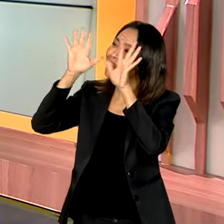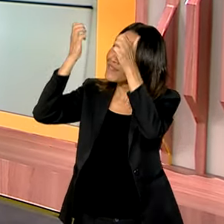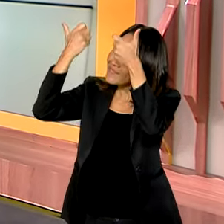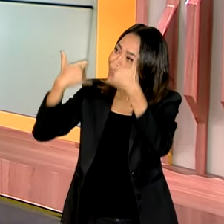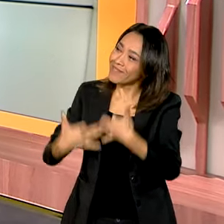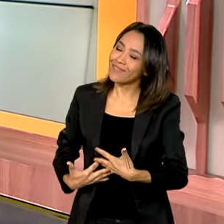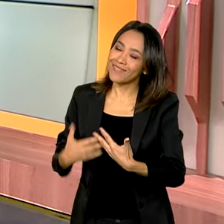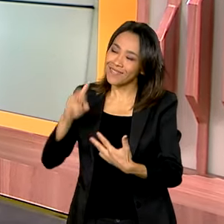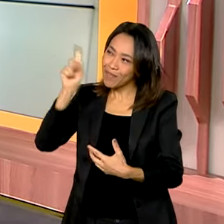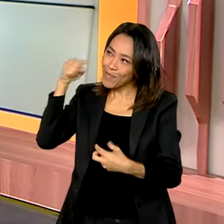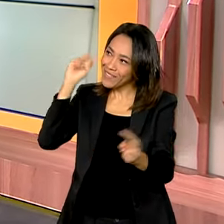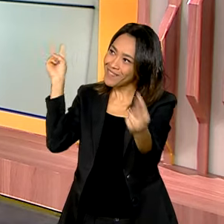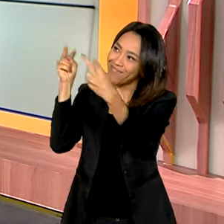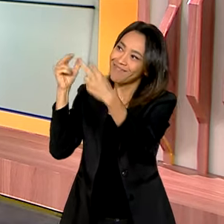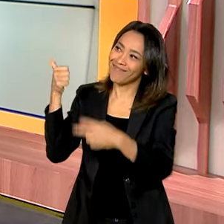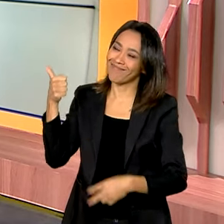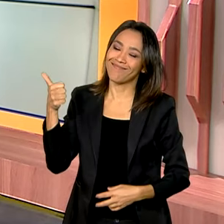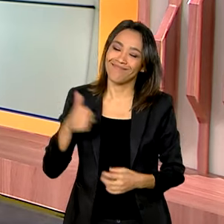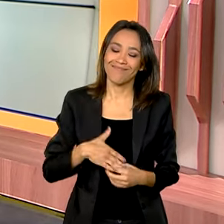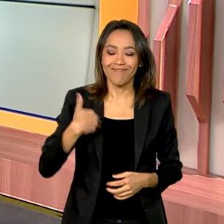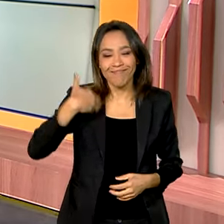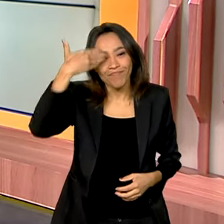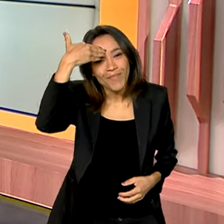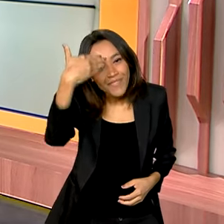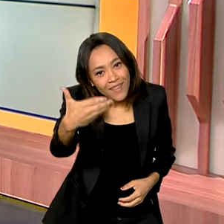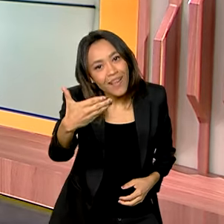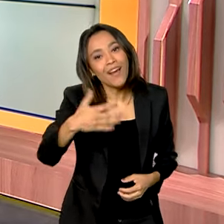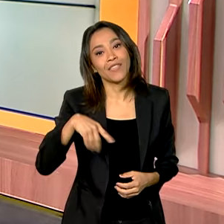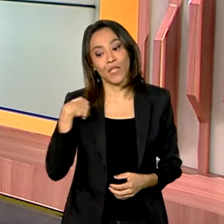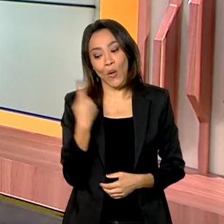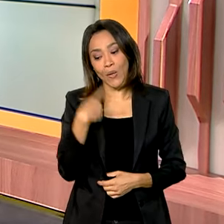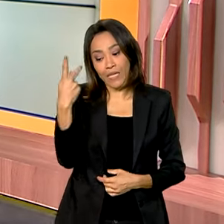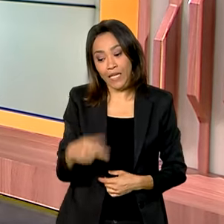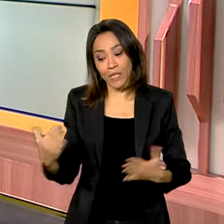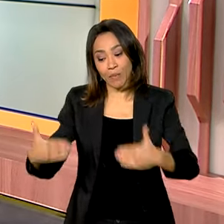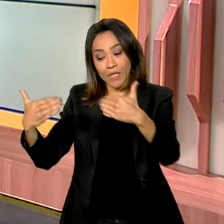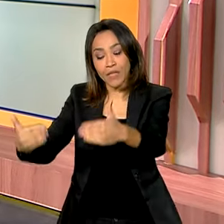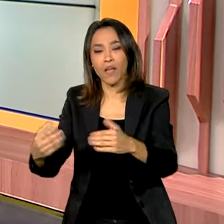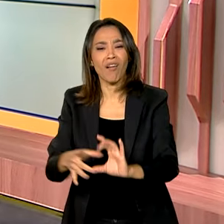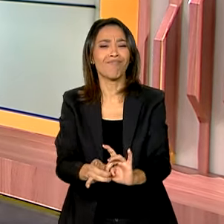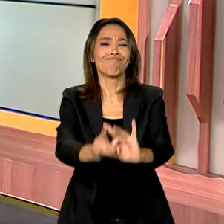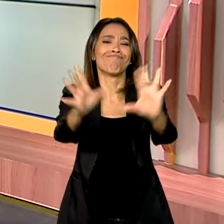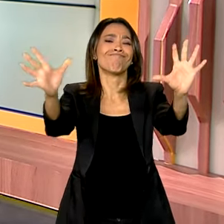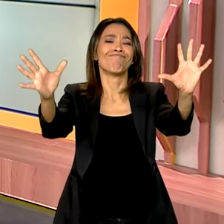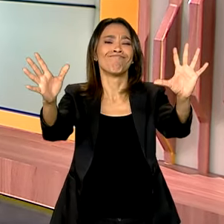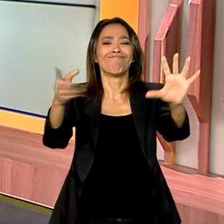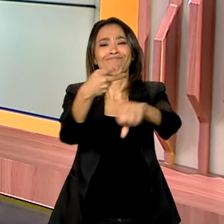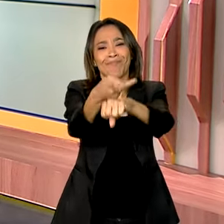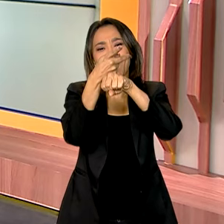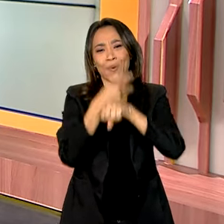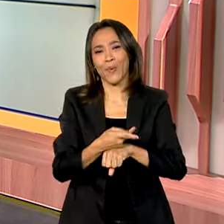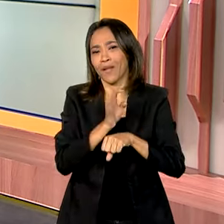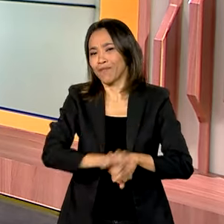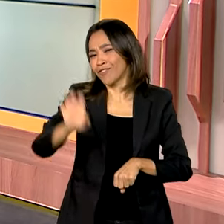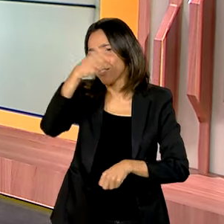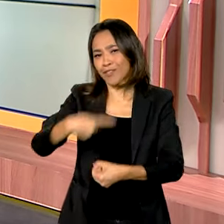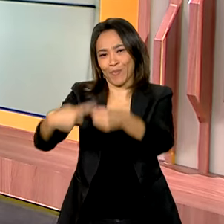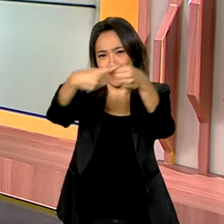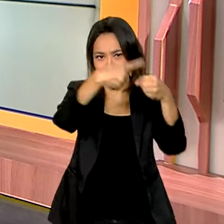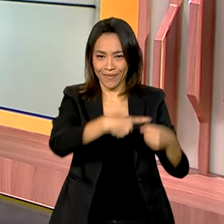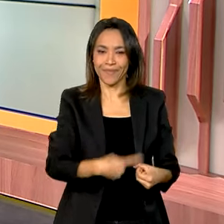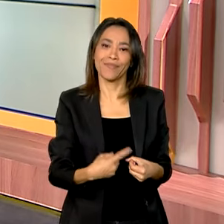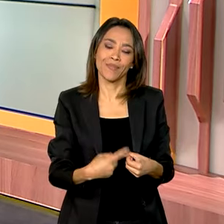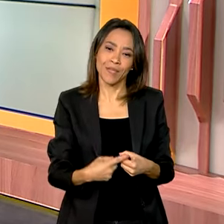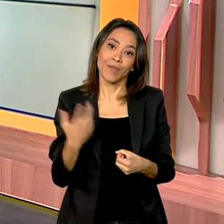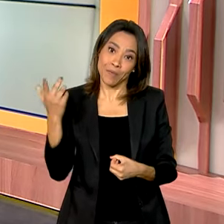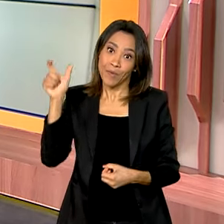oportunidade. Eu que agradeço. Nós aqui do MDS estamos completamente à disposição de todos os estados e municípios, através